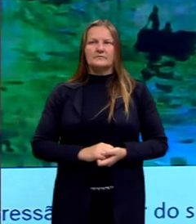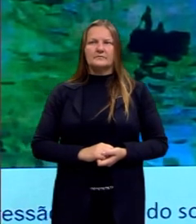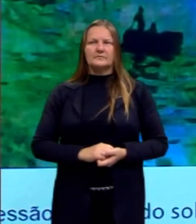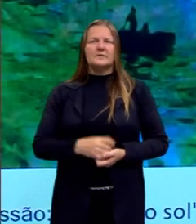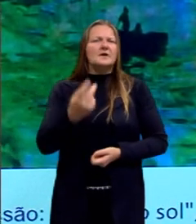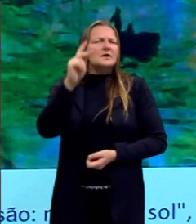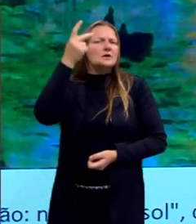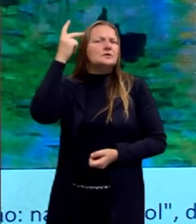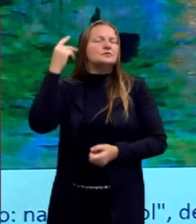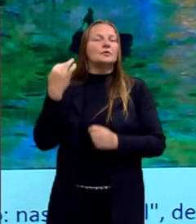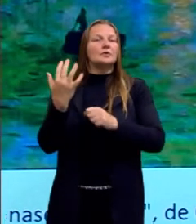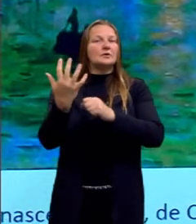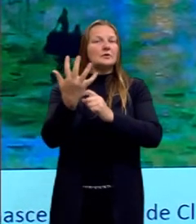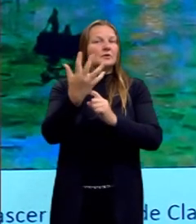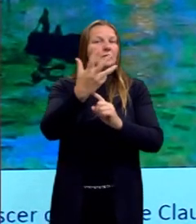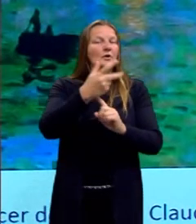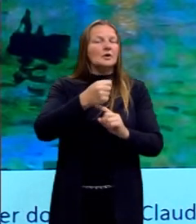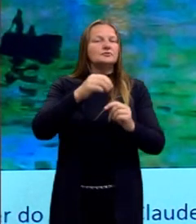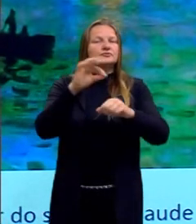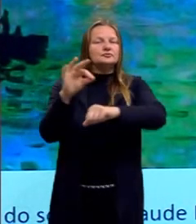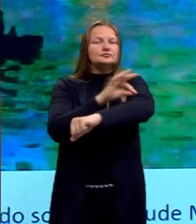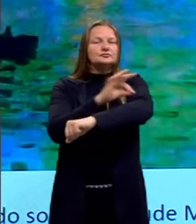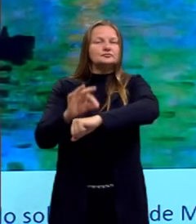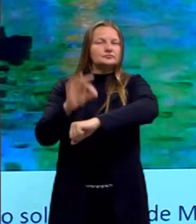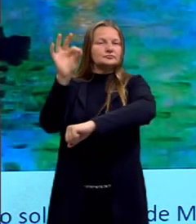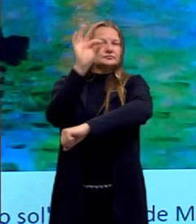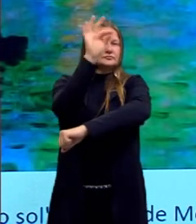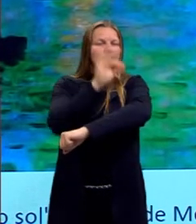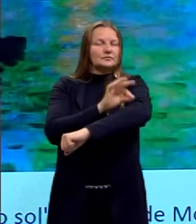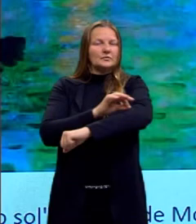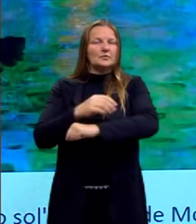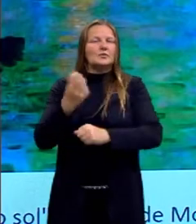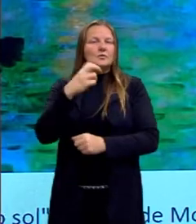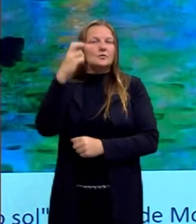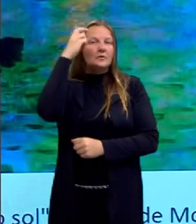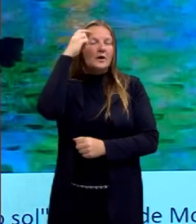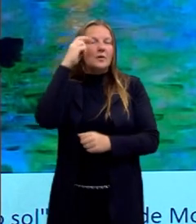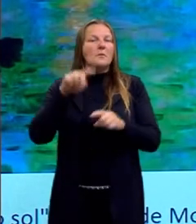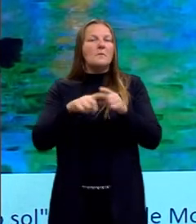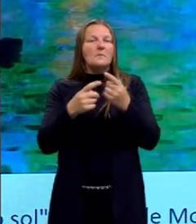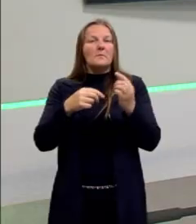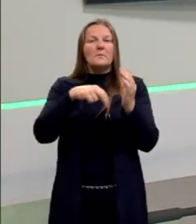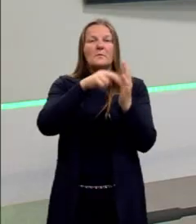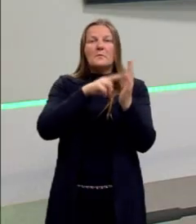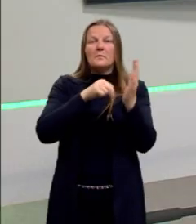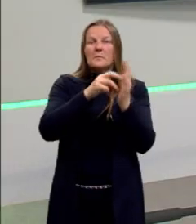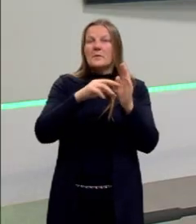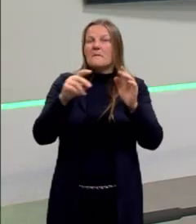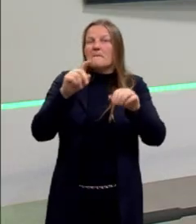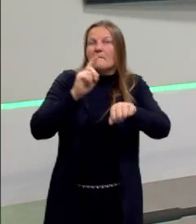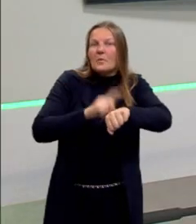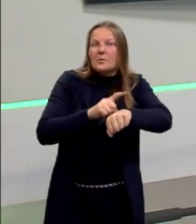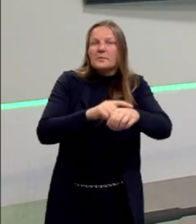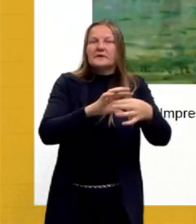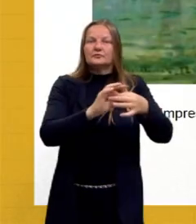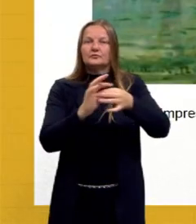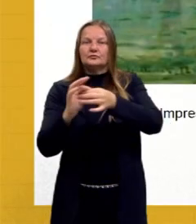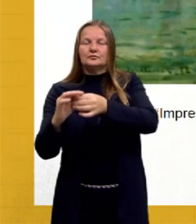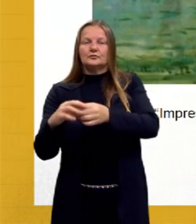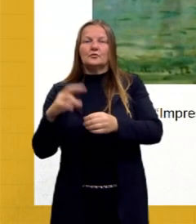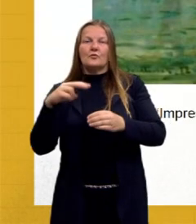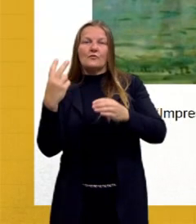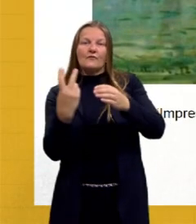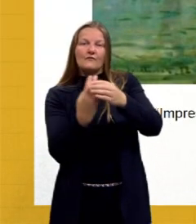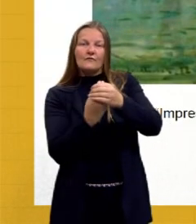arte e analisando a arquitetura, toda a produção cultural e artística desta época. Estes movimentos de